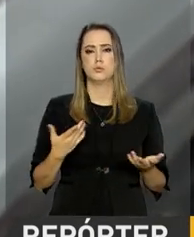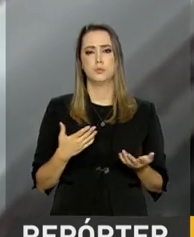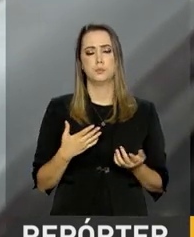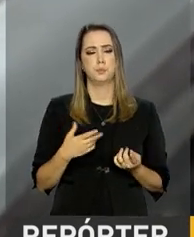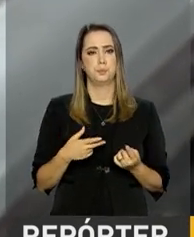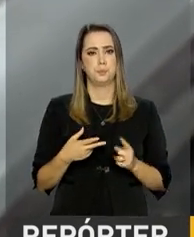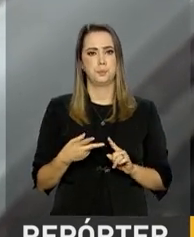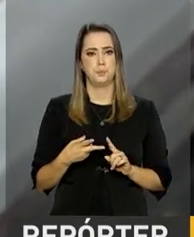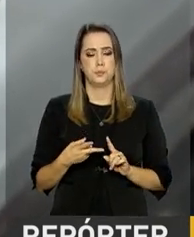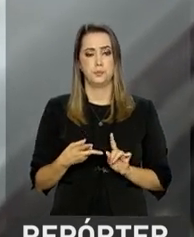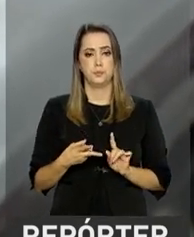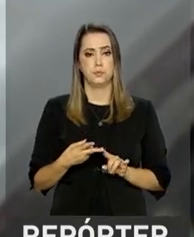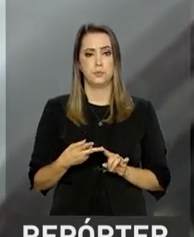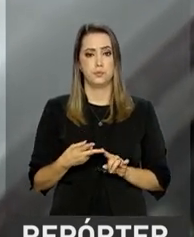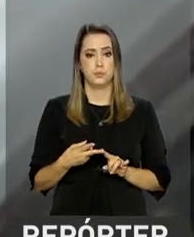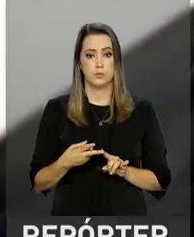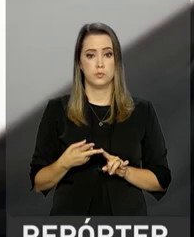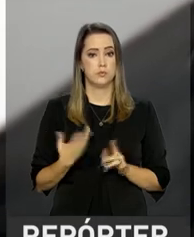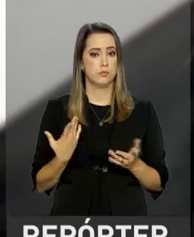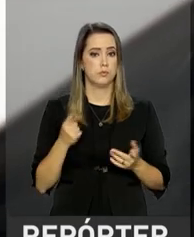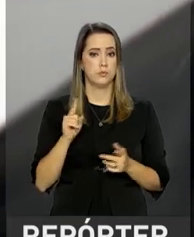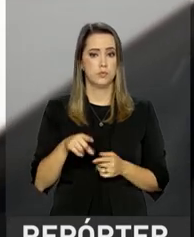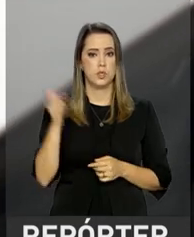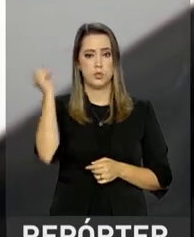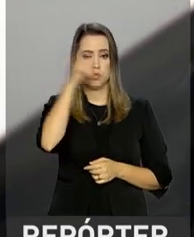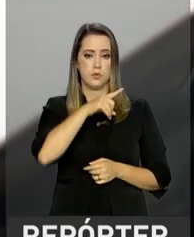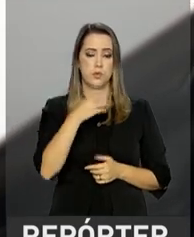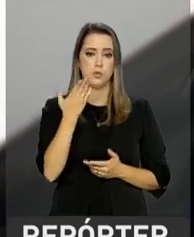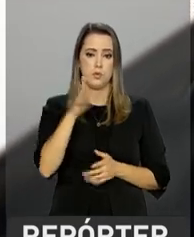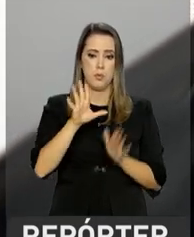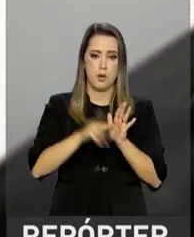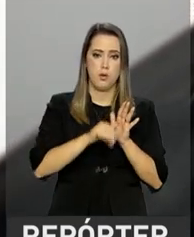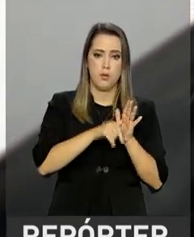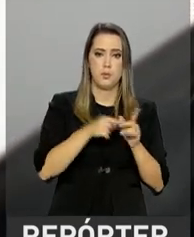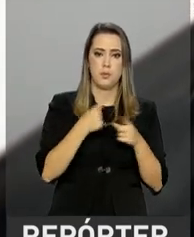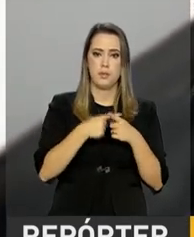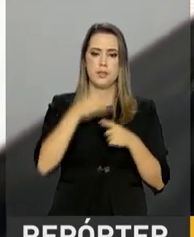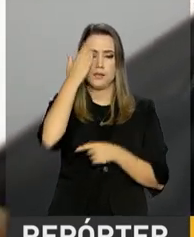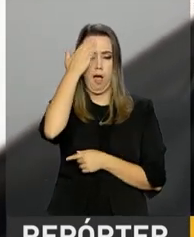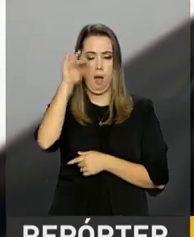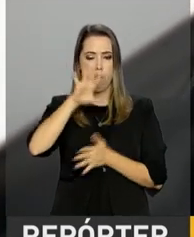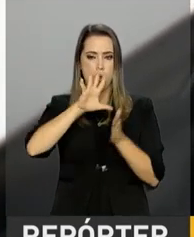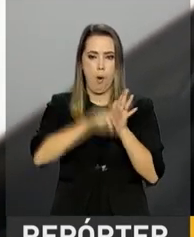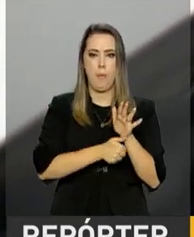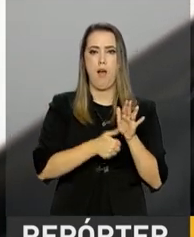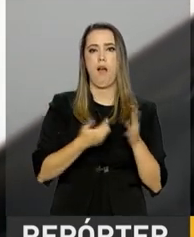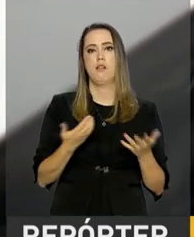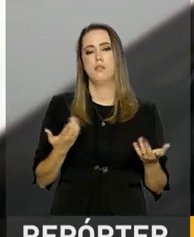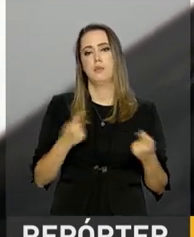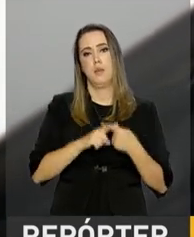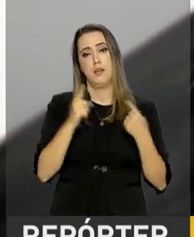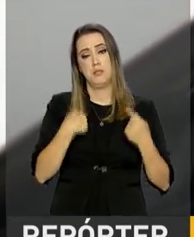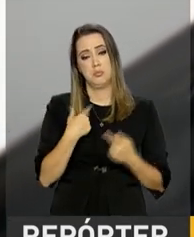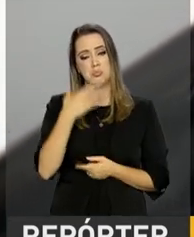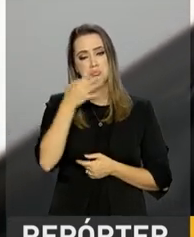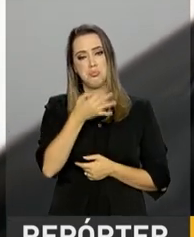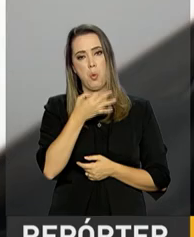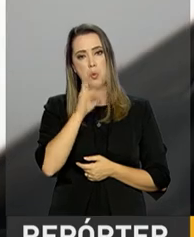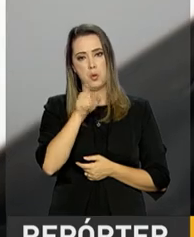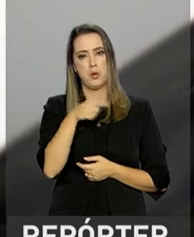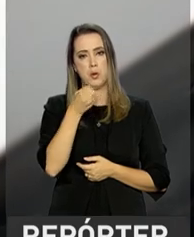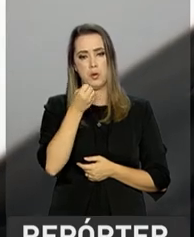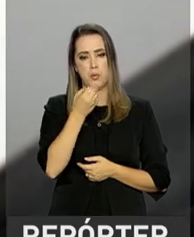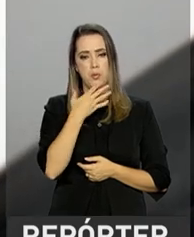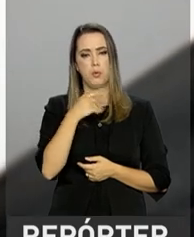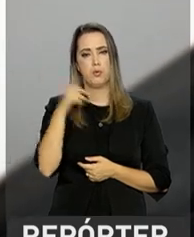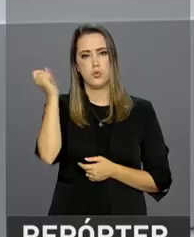furto, alguma coisa assim. Vai dificultar para eles, porque eles são peritos nisso. Quando eles querem, eles buscam. Mas eu acho que dificulta